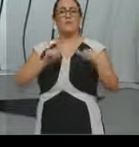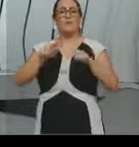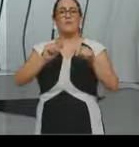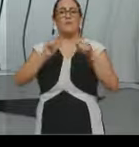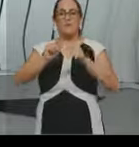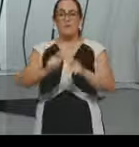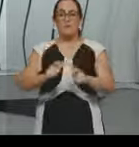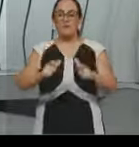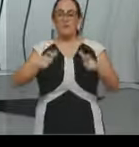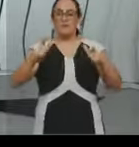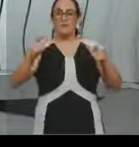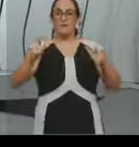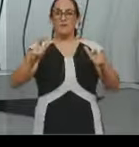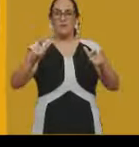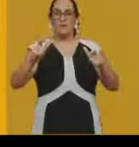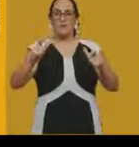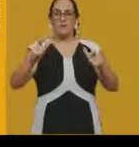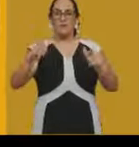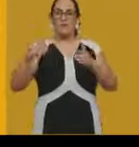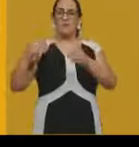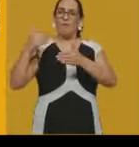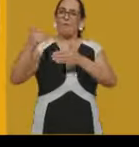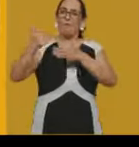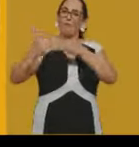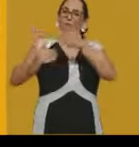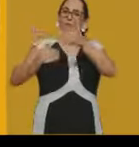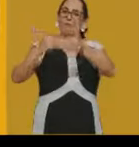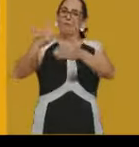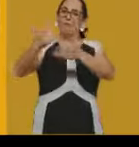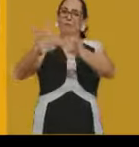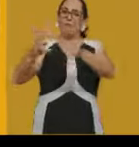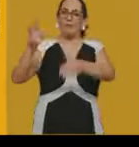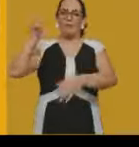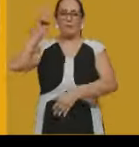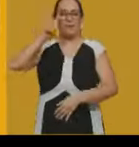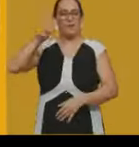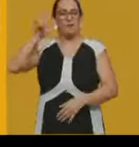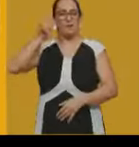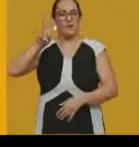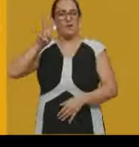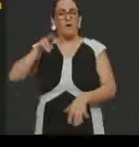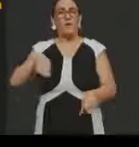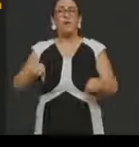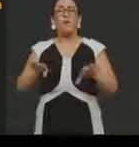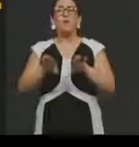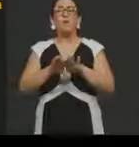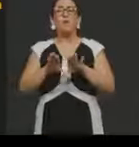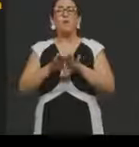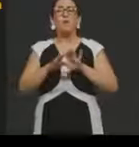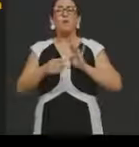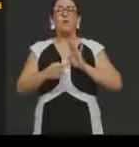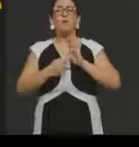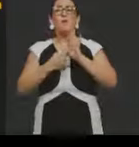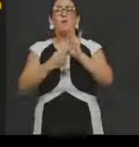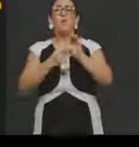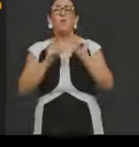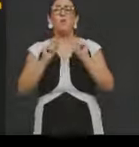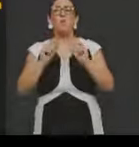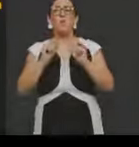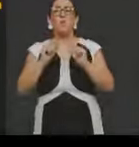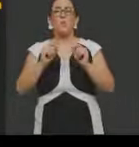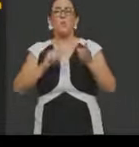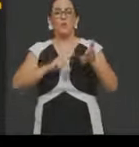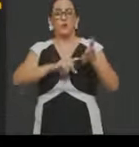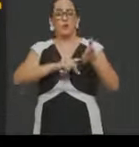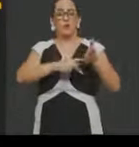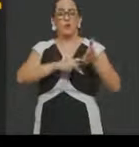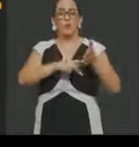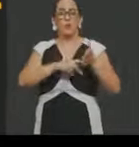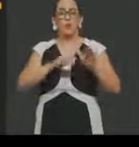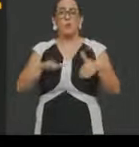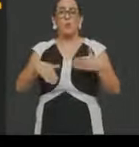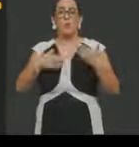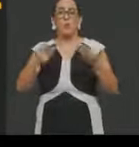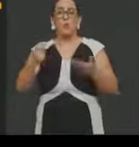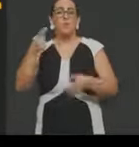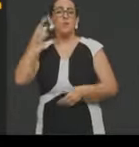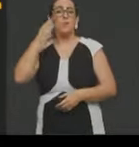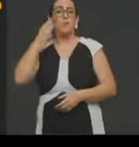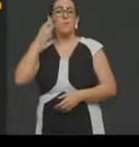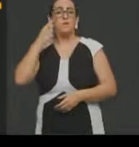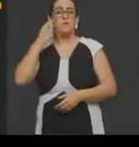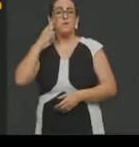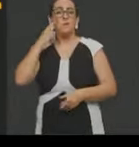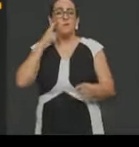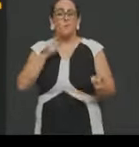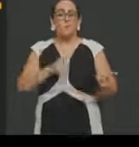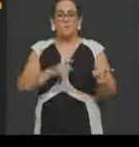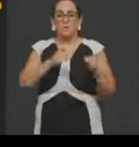ao longo da nossa história. A gente vai tratar um pouco também sobre o desenvolvimento desse sindicato, principalmente quando nós falamos aí do período